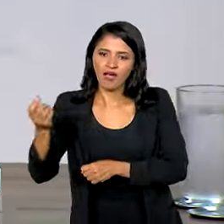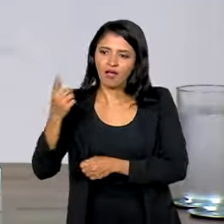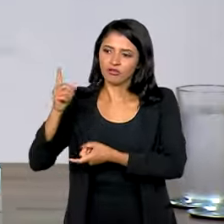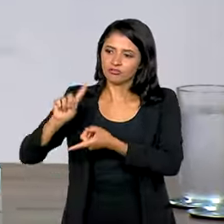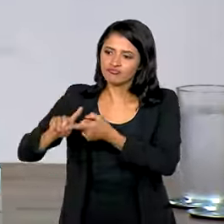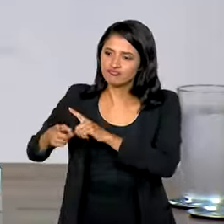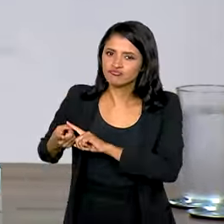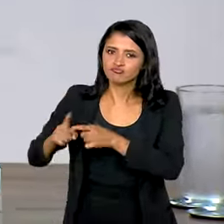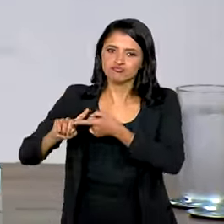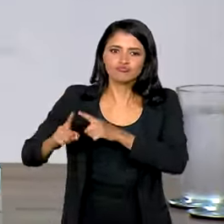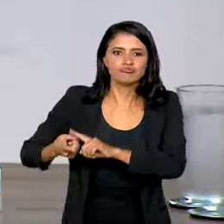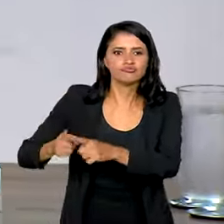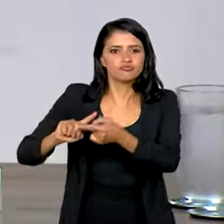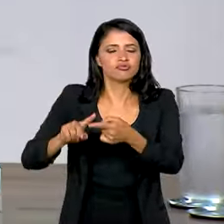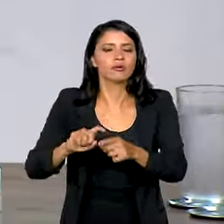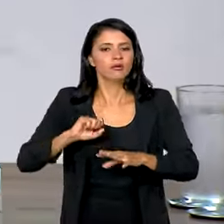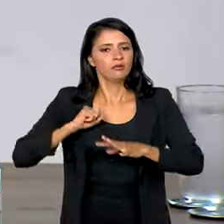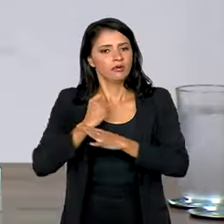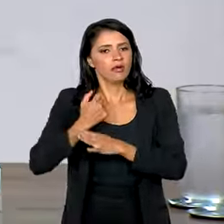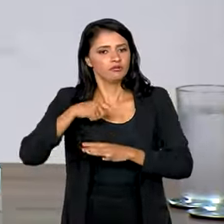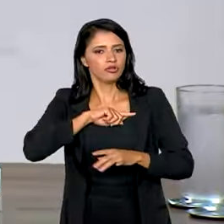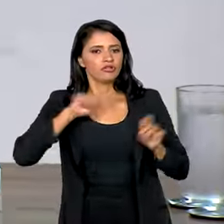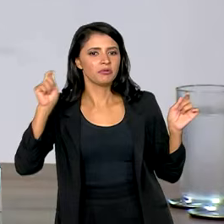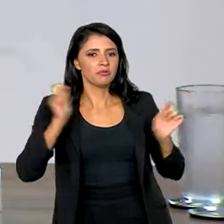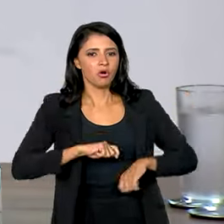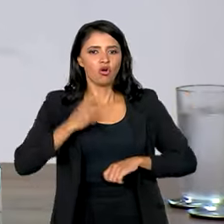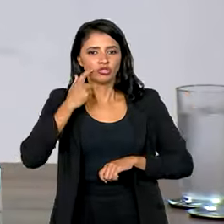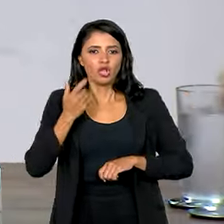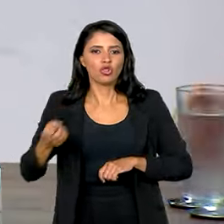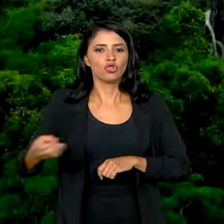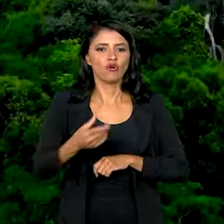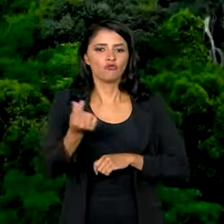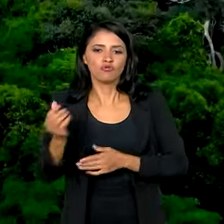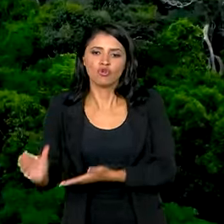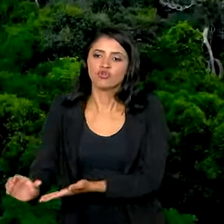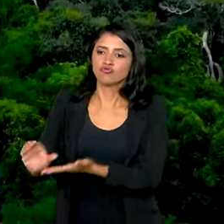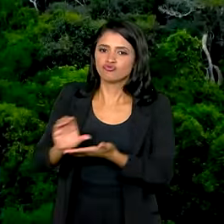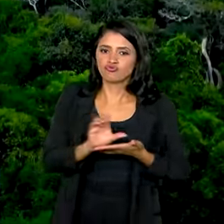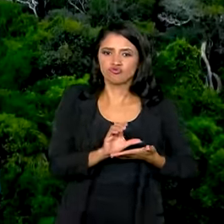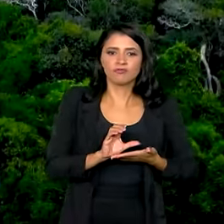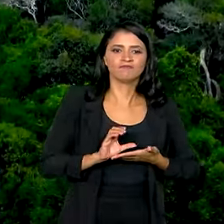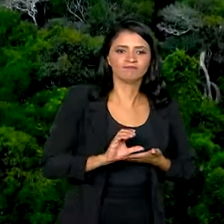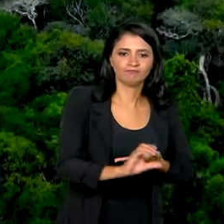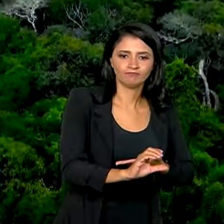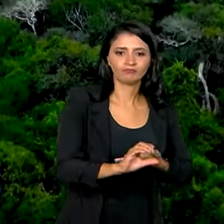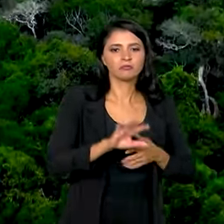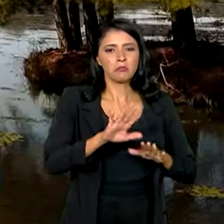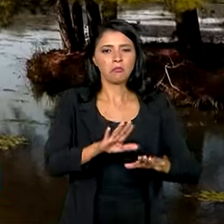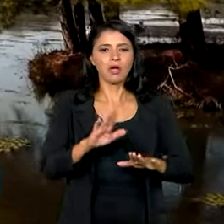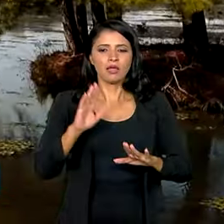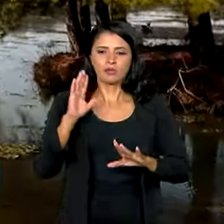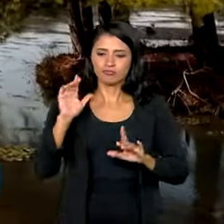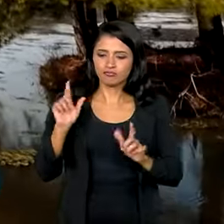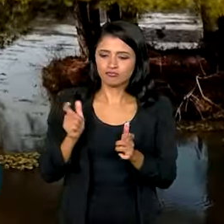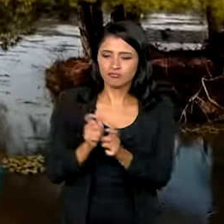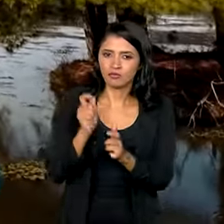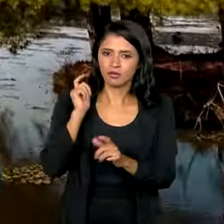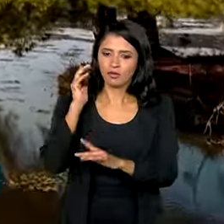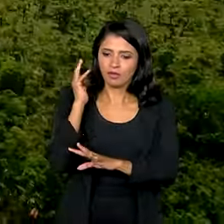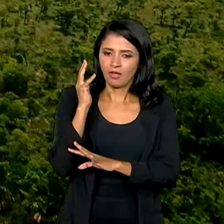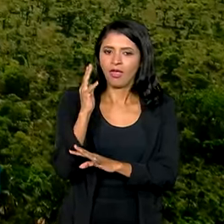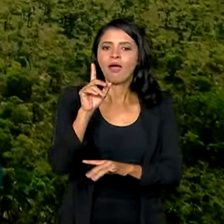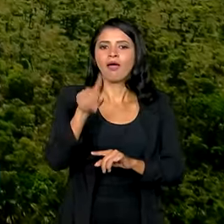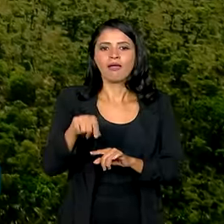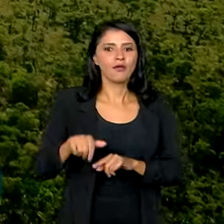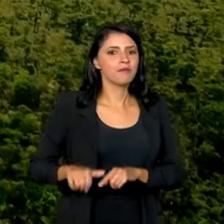negociações e garantir que a gente tivesse captação de novos recursos. Mas a redução do desmatamento é a ação